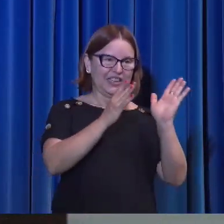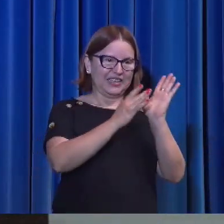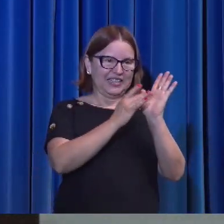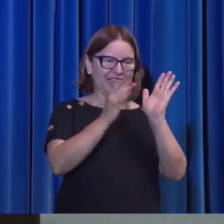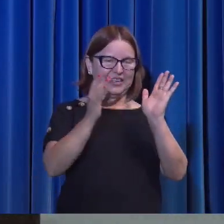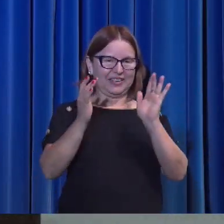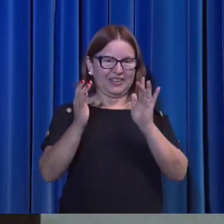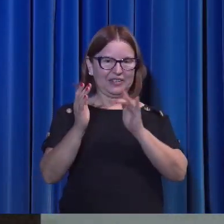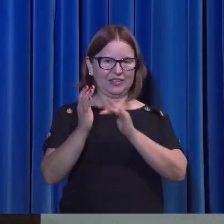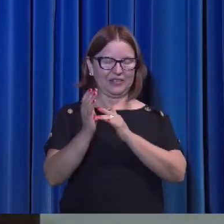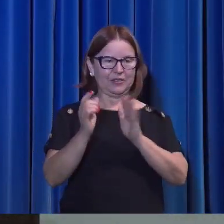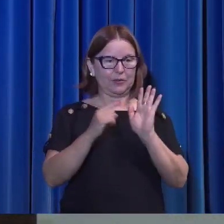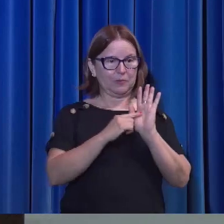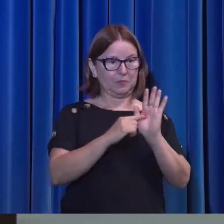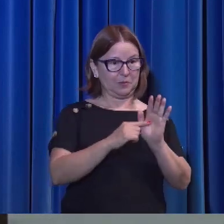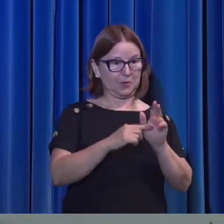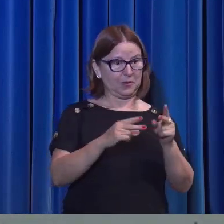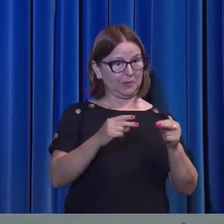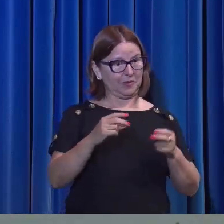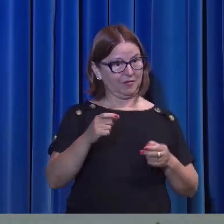uma coisa interessante.